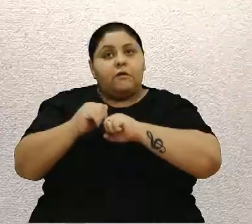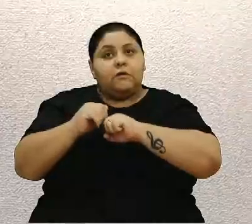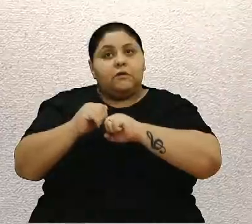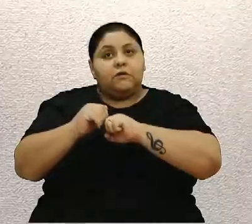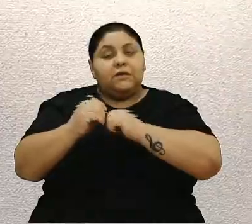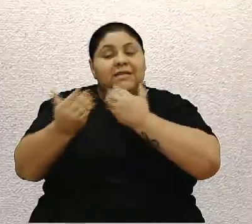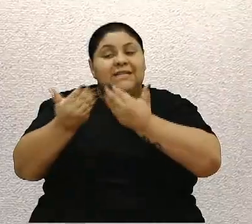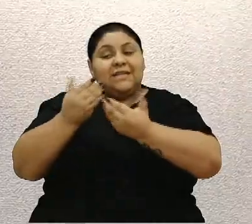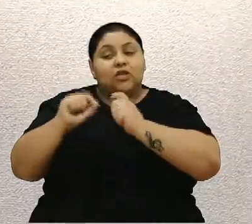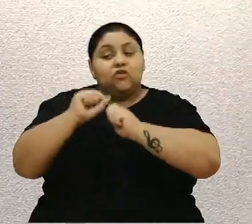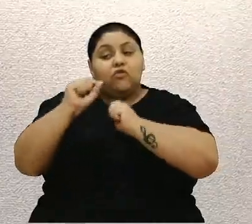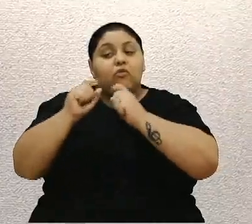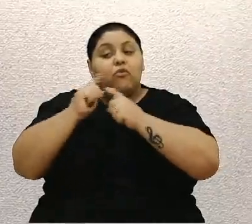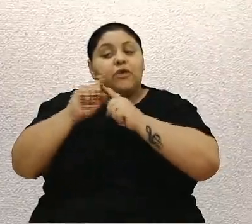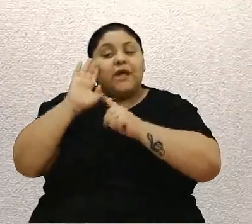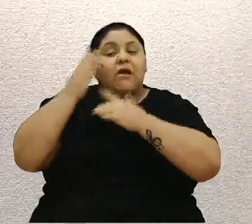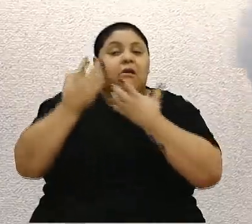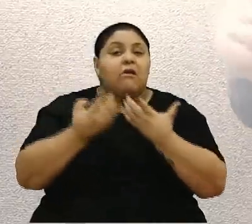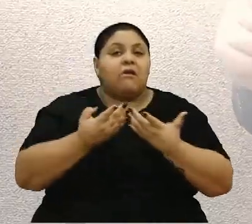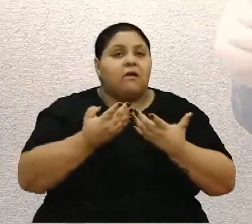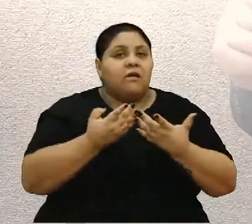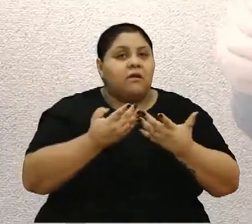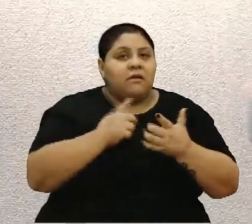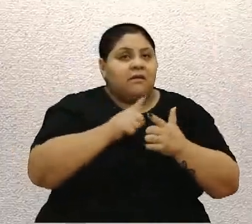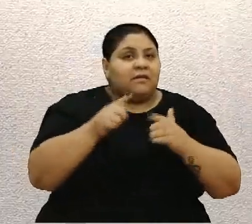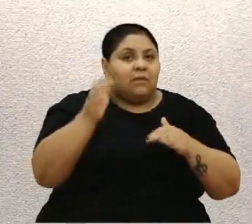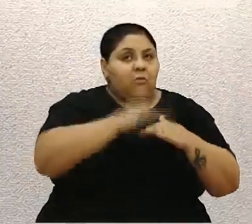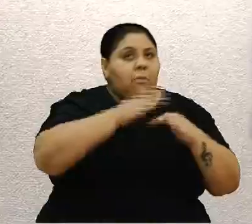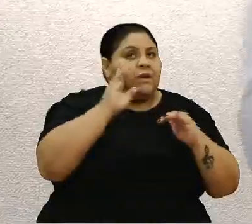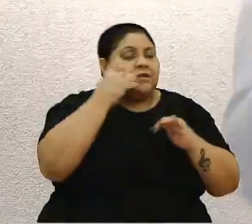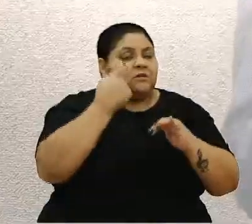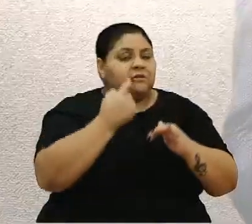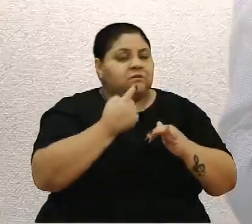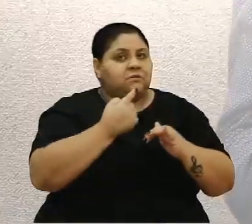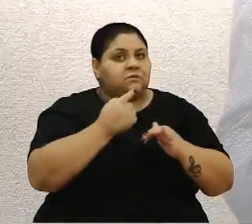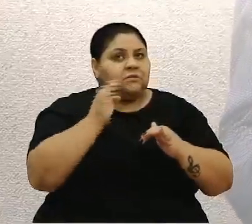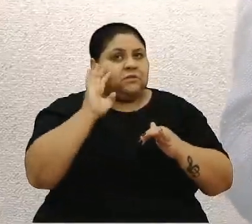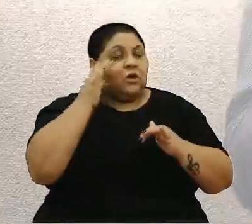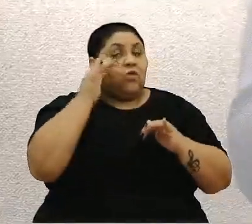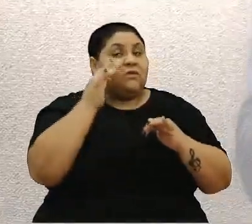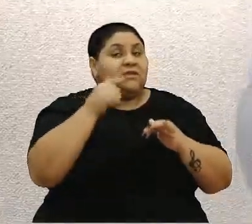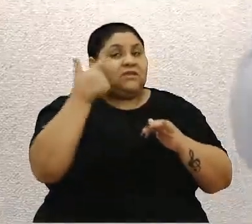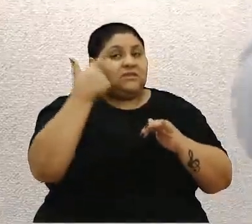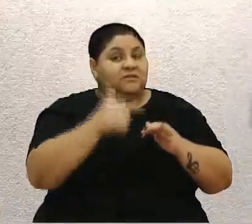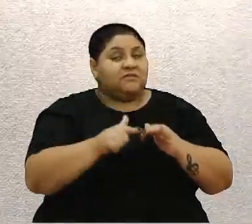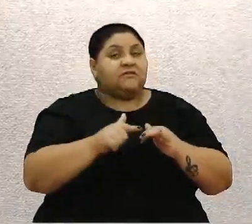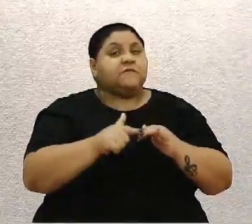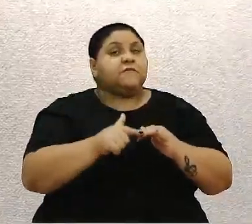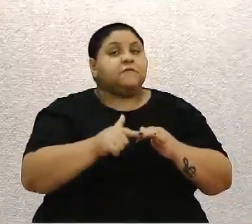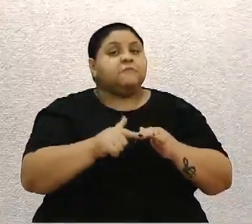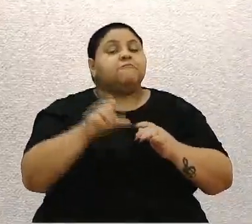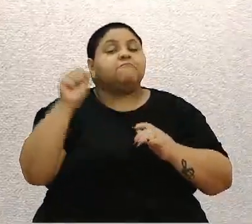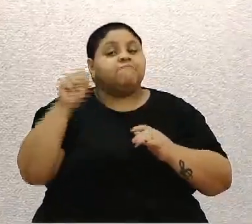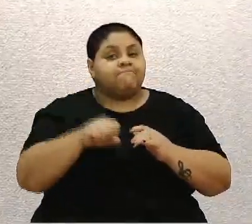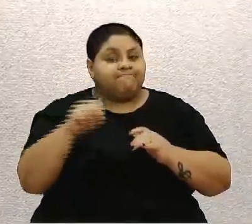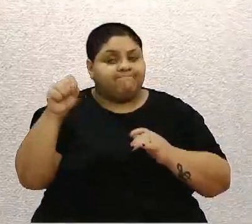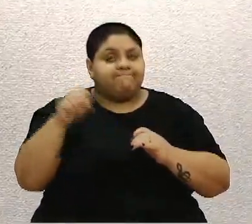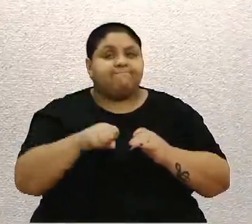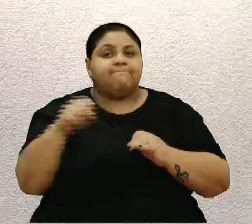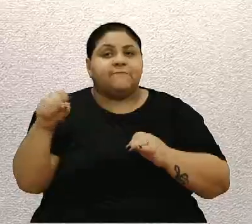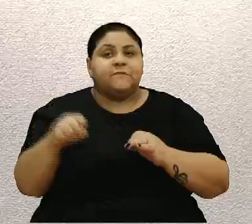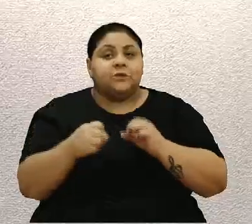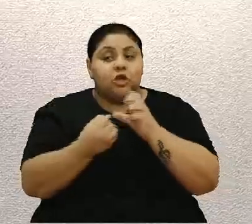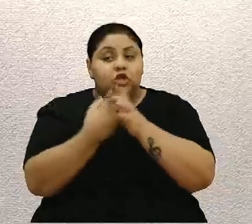que isso está acontecendo. Para que isso não mais aconteça. Porque não acontecendo mais isso, vai sim gerar um